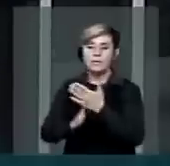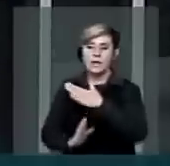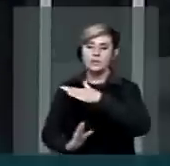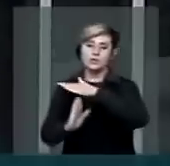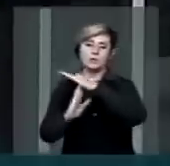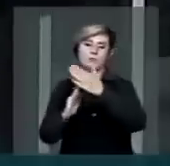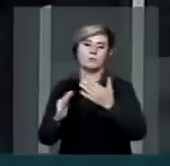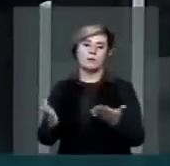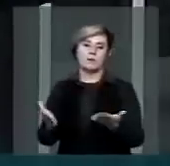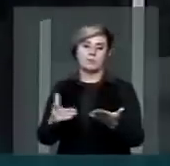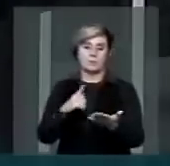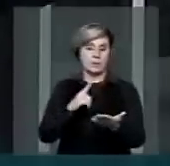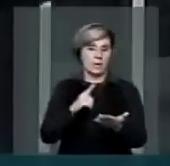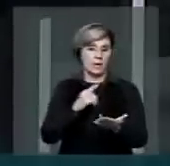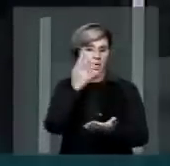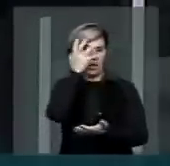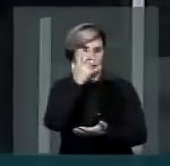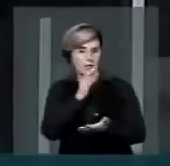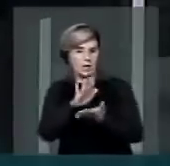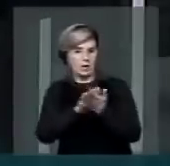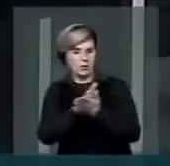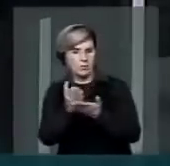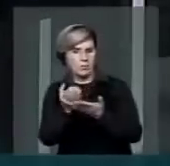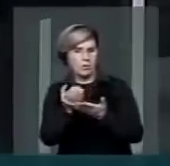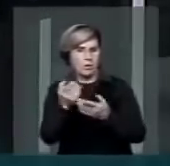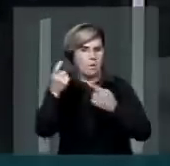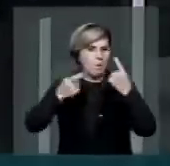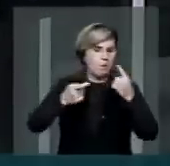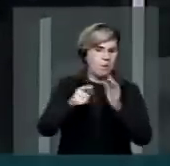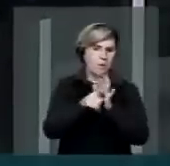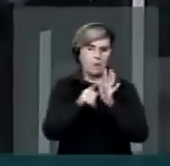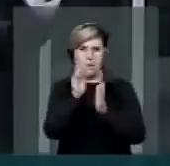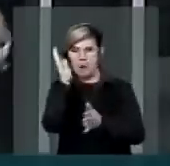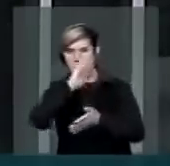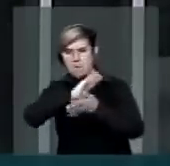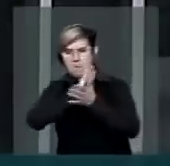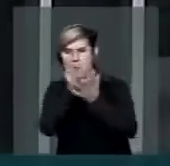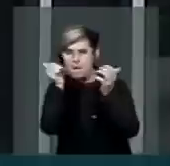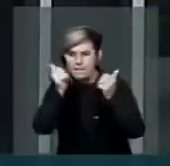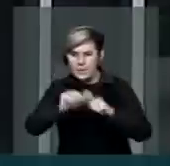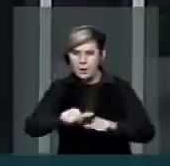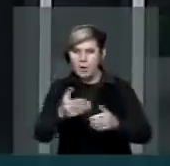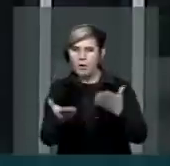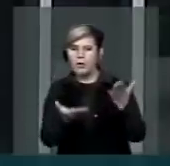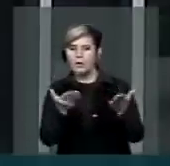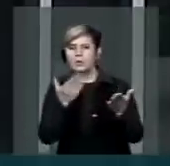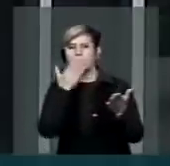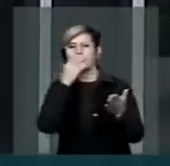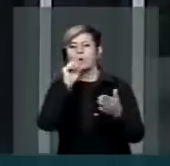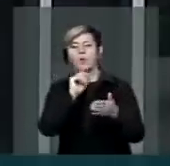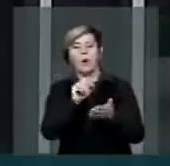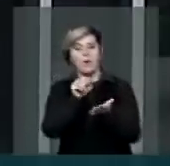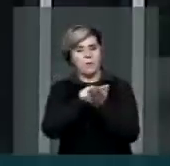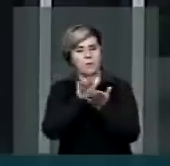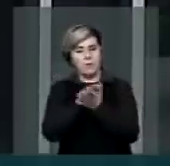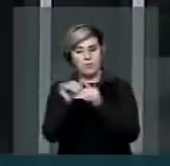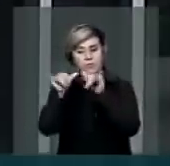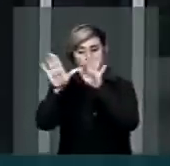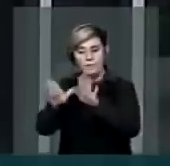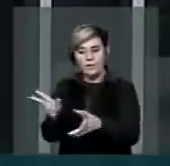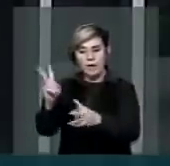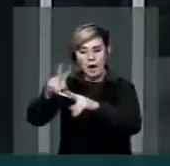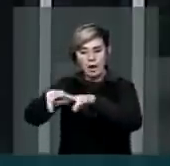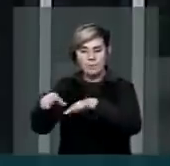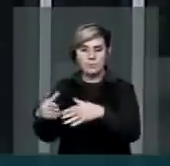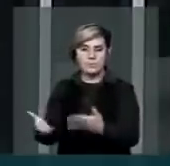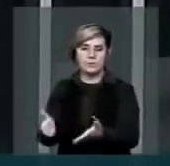entre a natureza, a gravidade, o dano do crime que ele está cometendo, não é? E o quanto da pena ou da internação que vai ser posta.